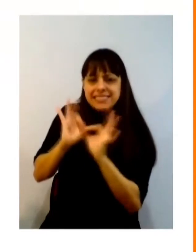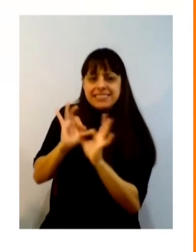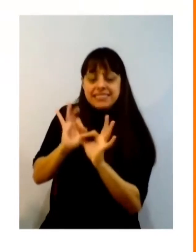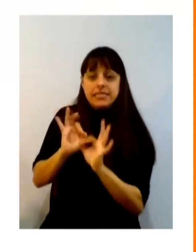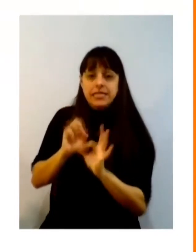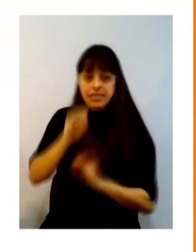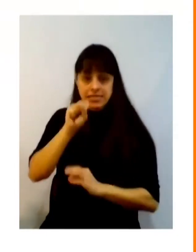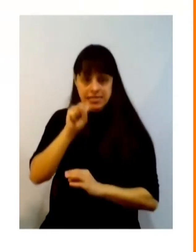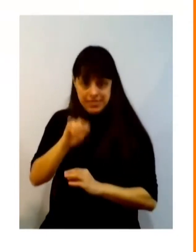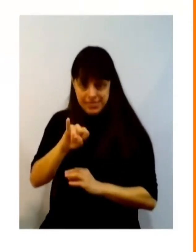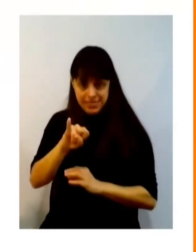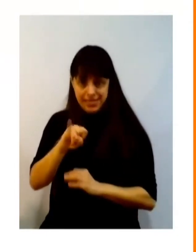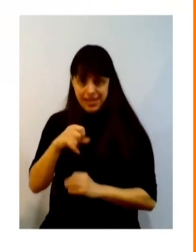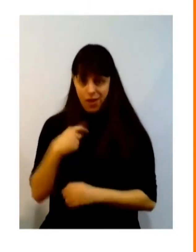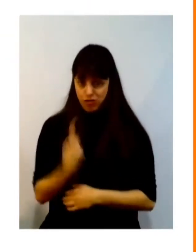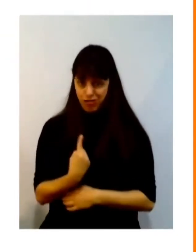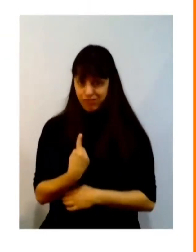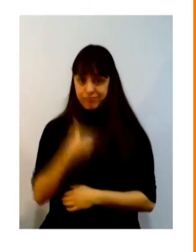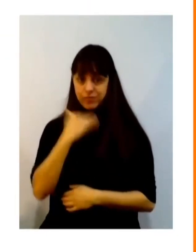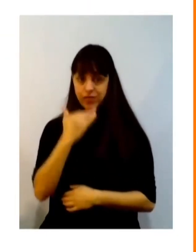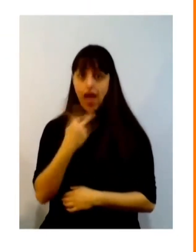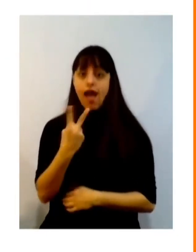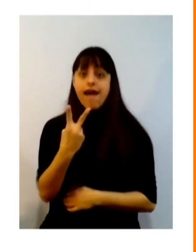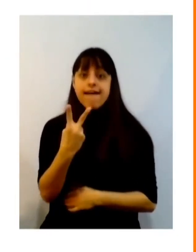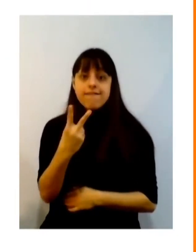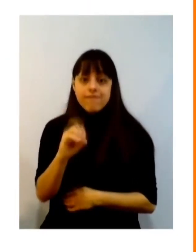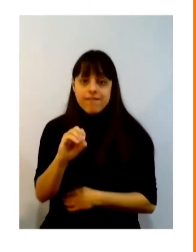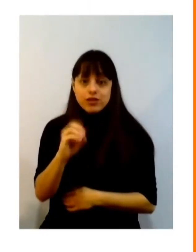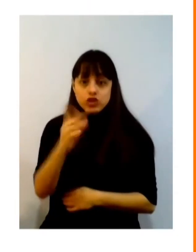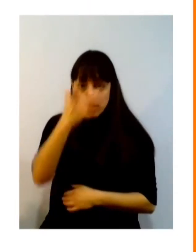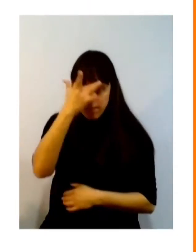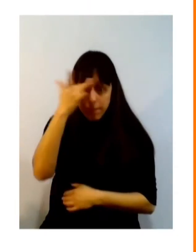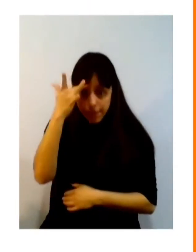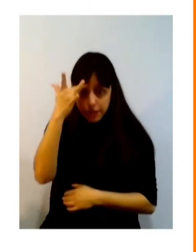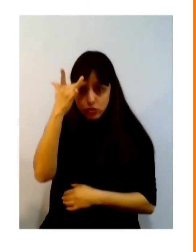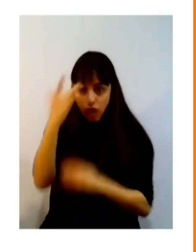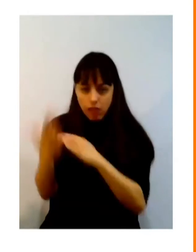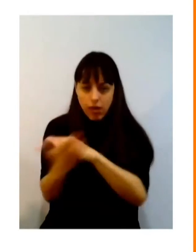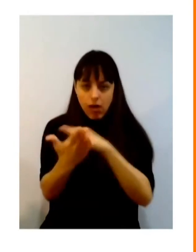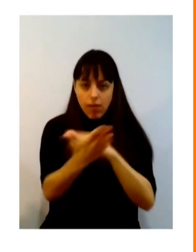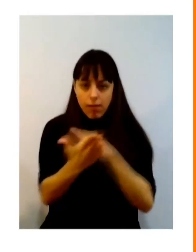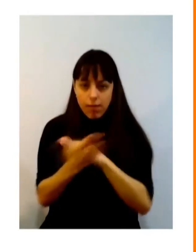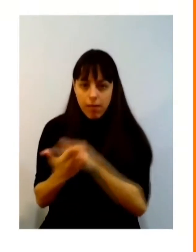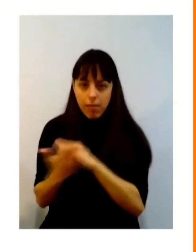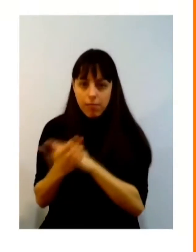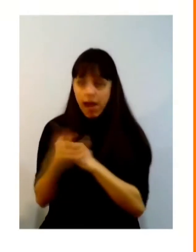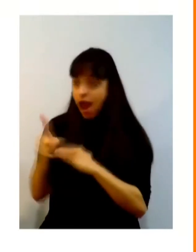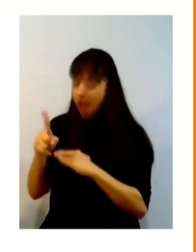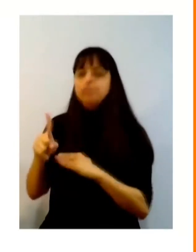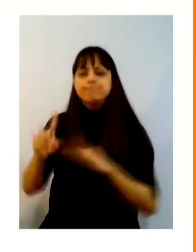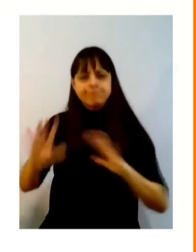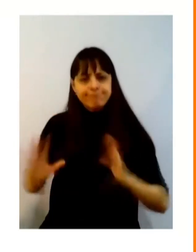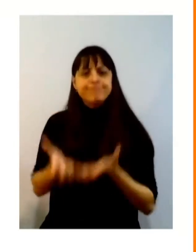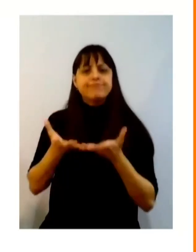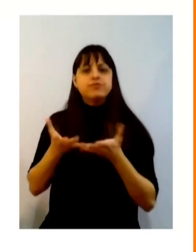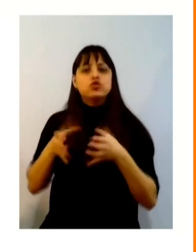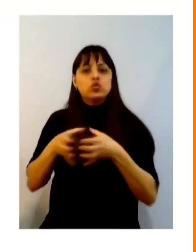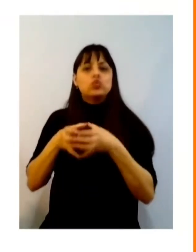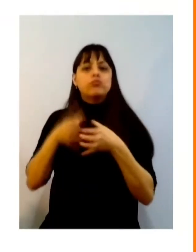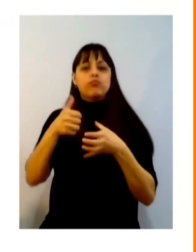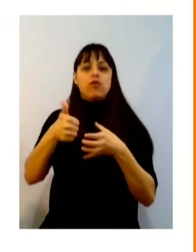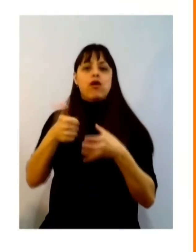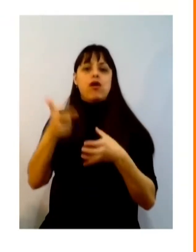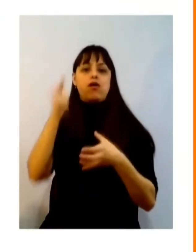ali empenhada em falar cara a gente vai conseguir fazer em 20 em dois meses eu não teria conseguido durante muito tempo eu fiquei pensando e o